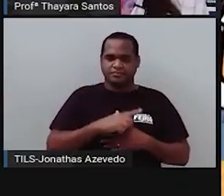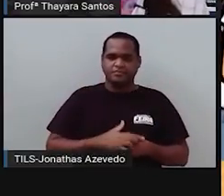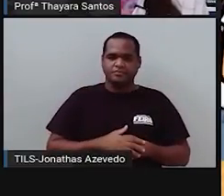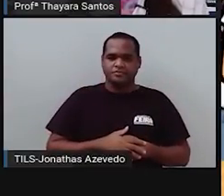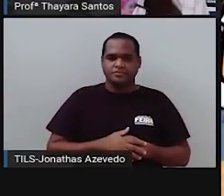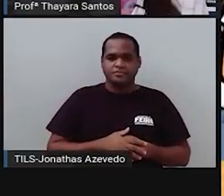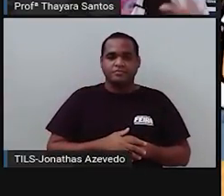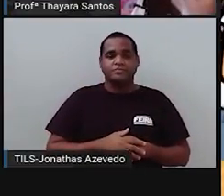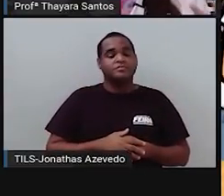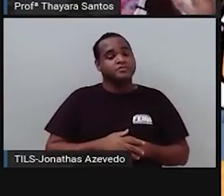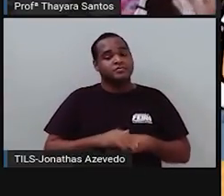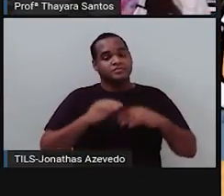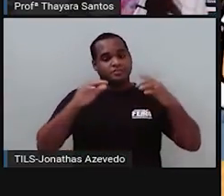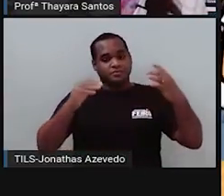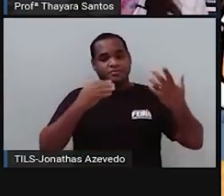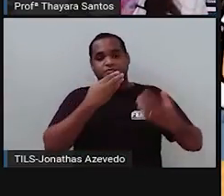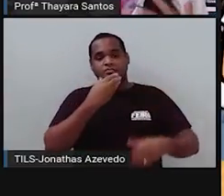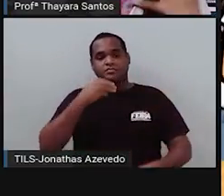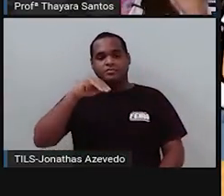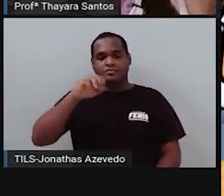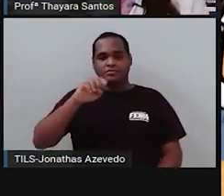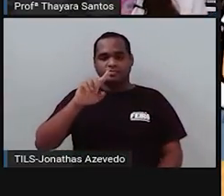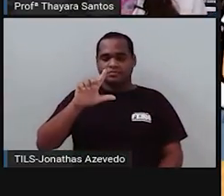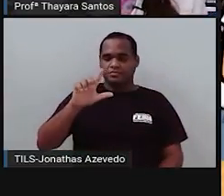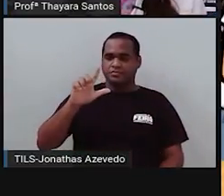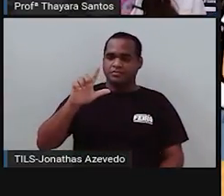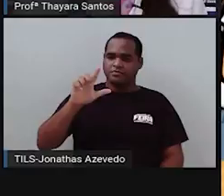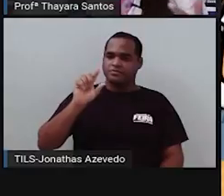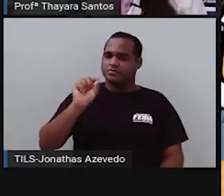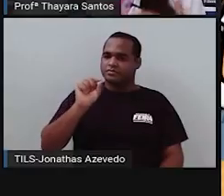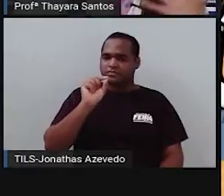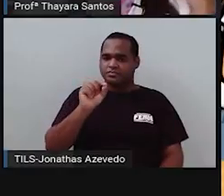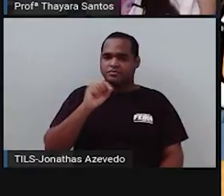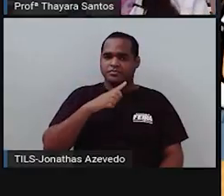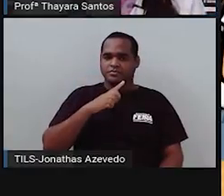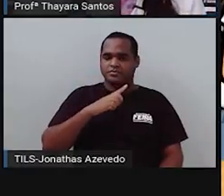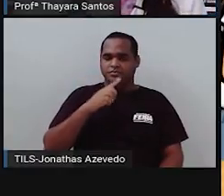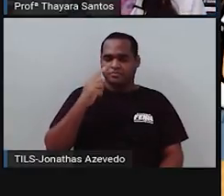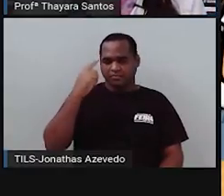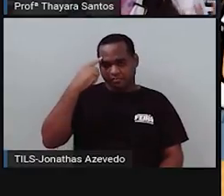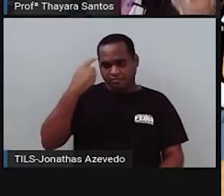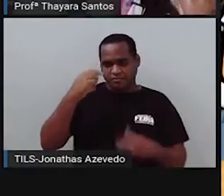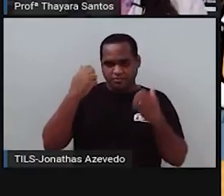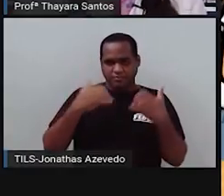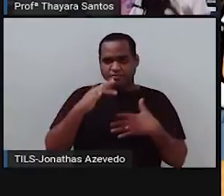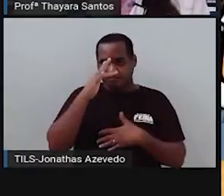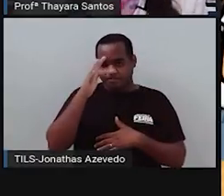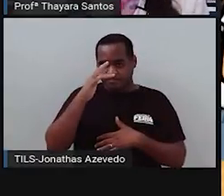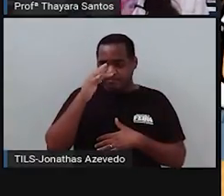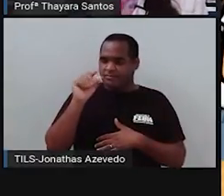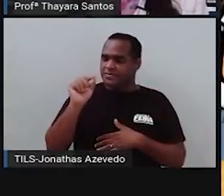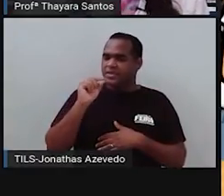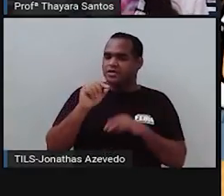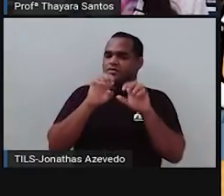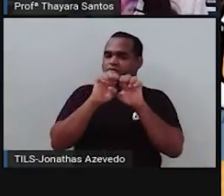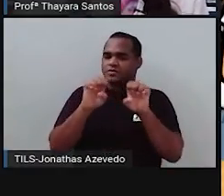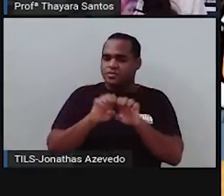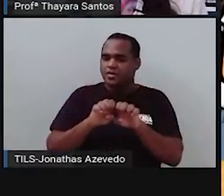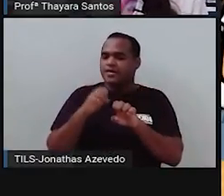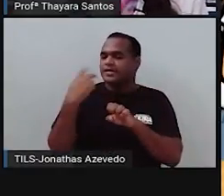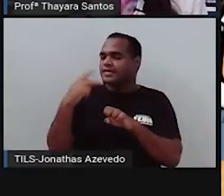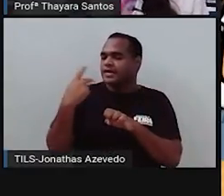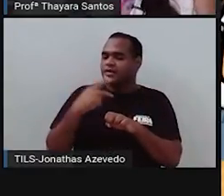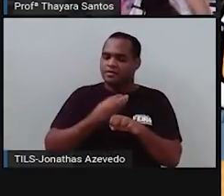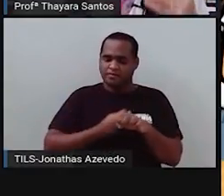E o que foi que Mindel fez? Na natureza, as plantas que têm flores, a flor é a estrutura reprodutiva